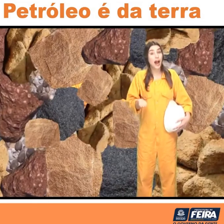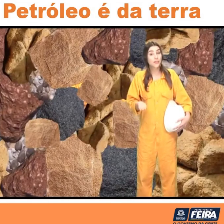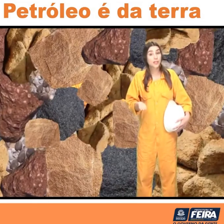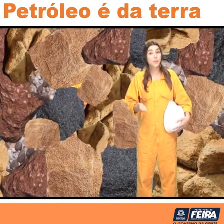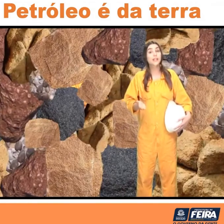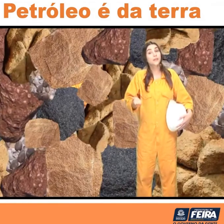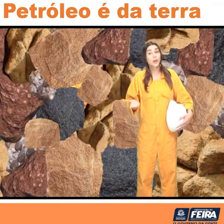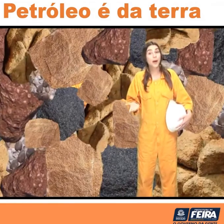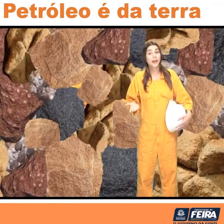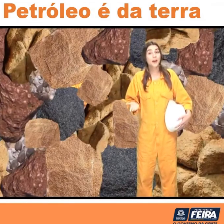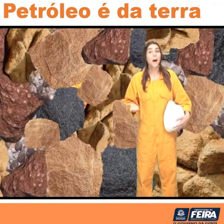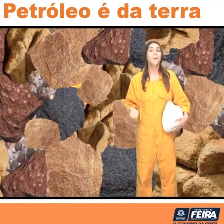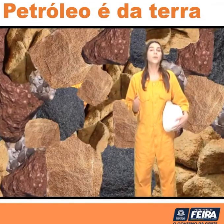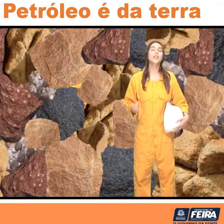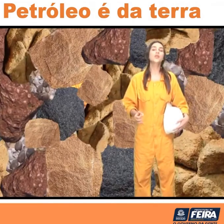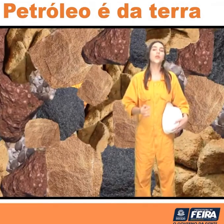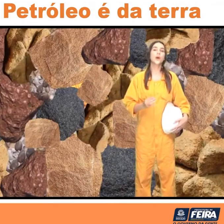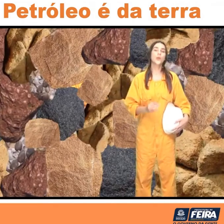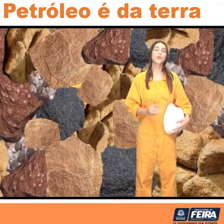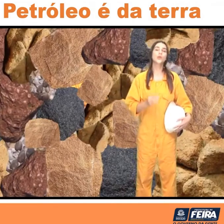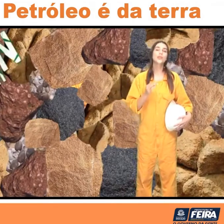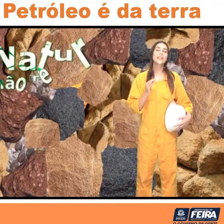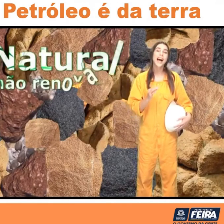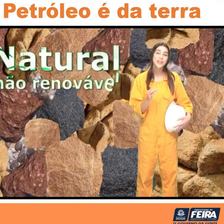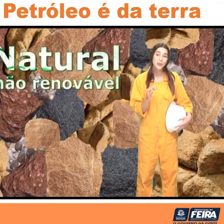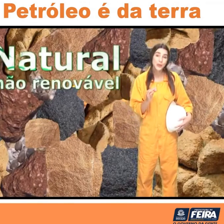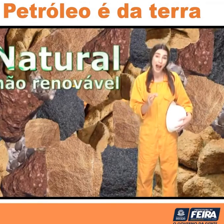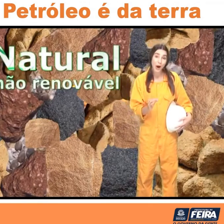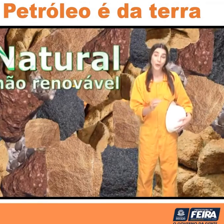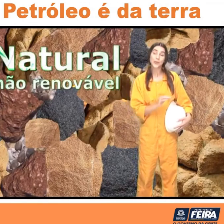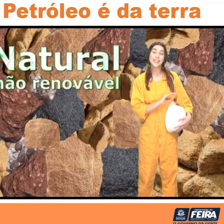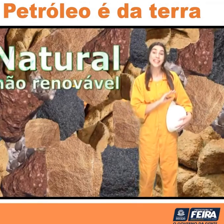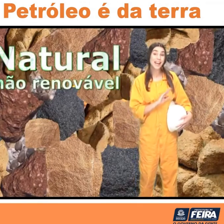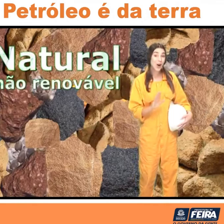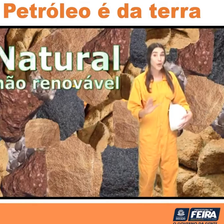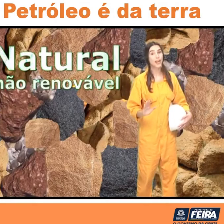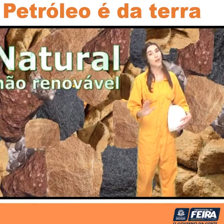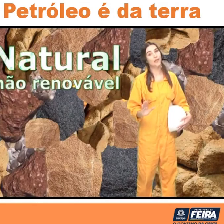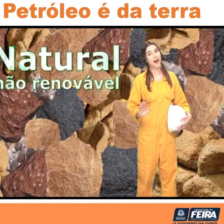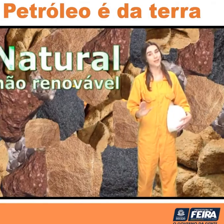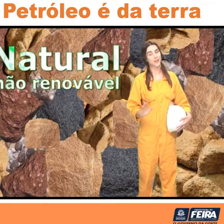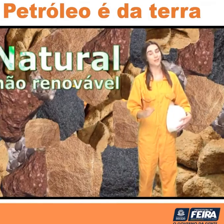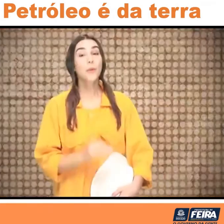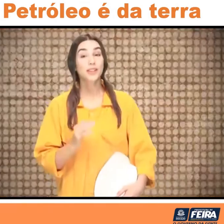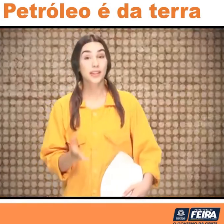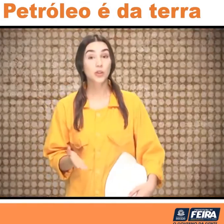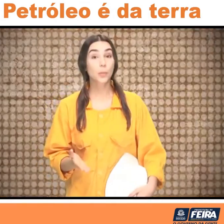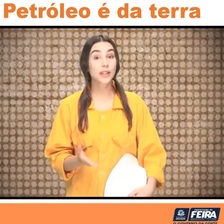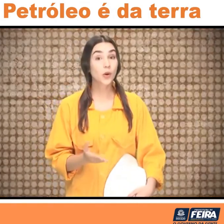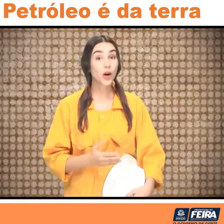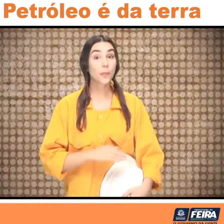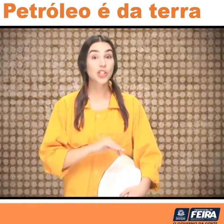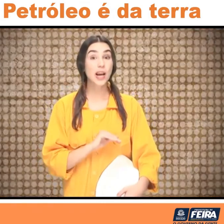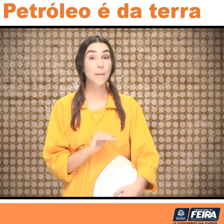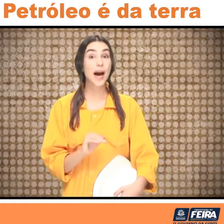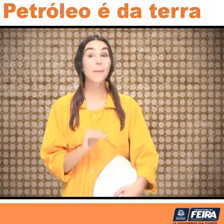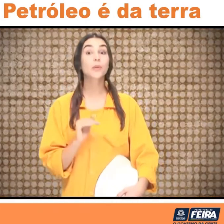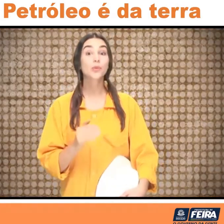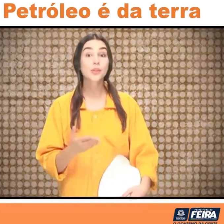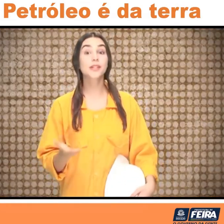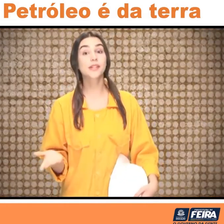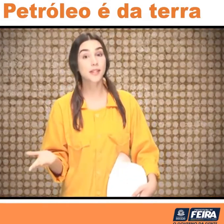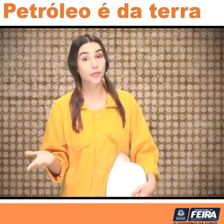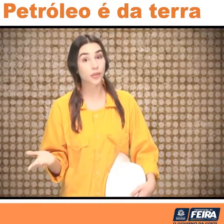condições favoráveis para se formar. Por isso, é um recurso natural, não renovável. Portanto, o petróleo pode